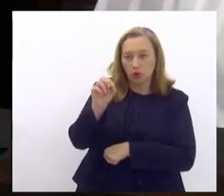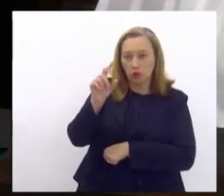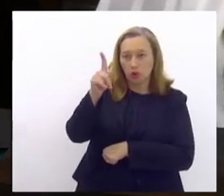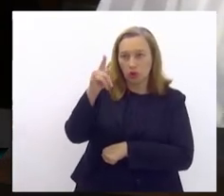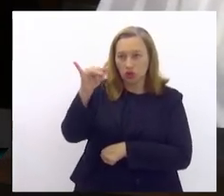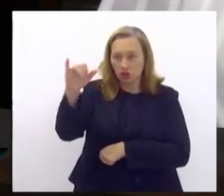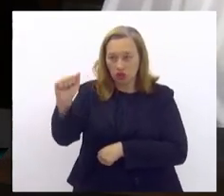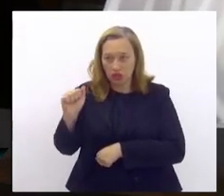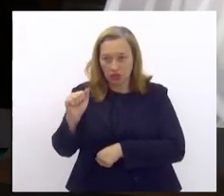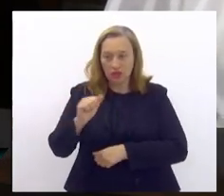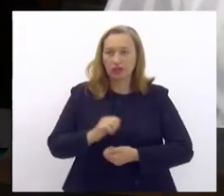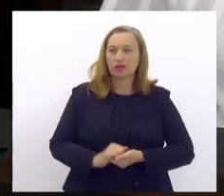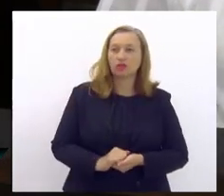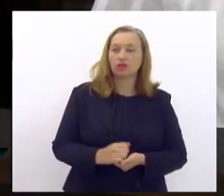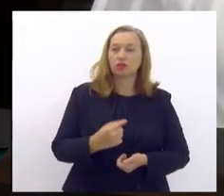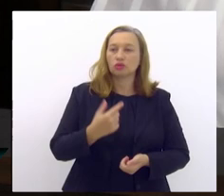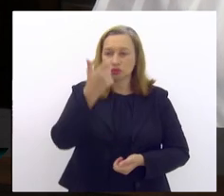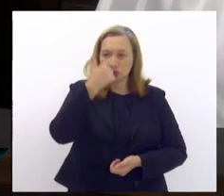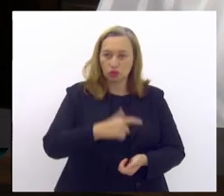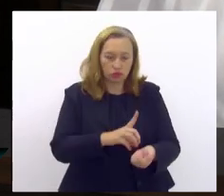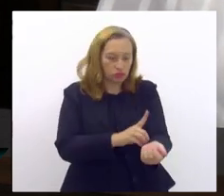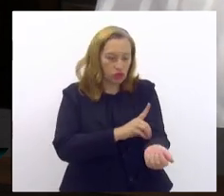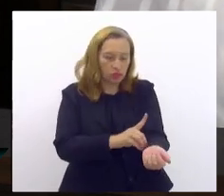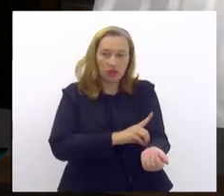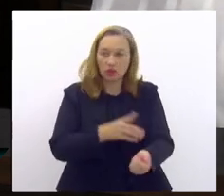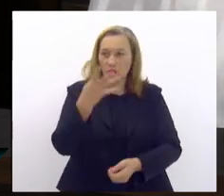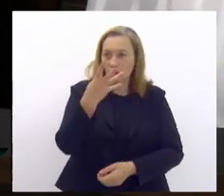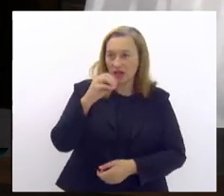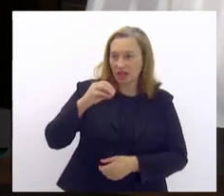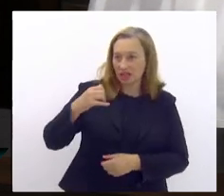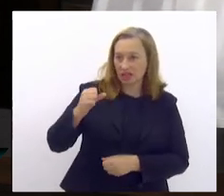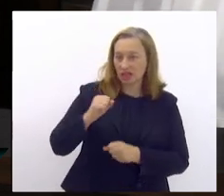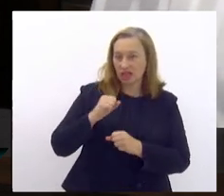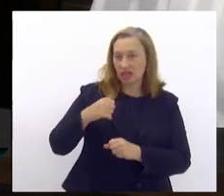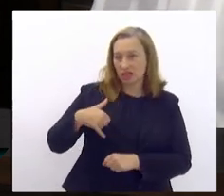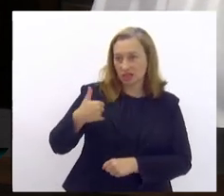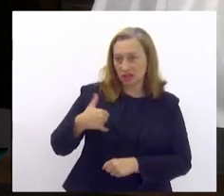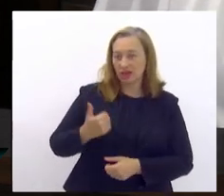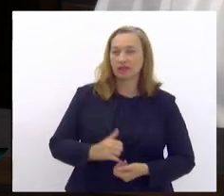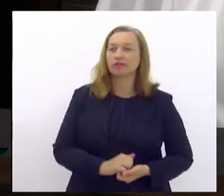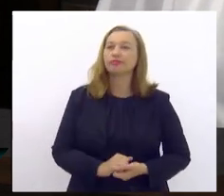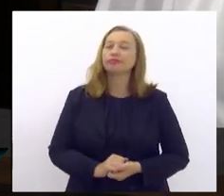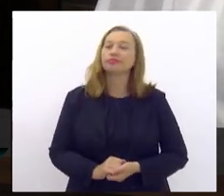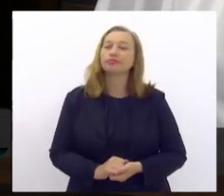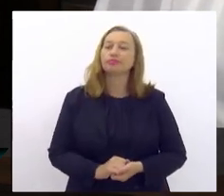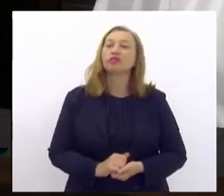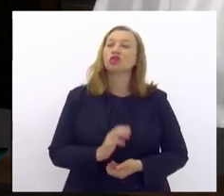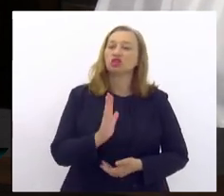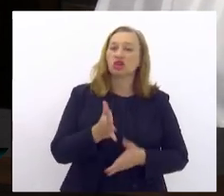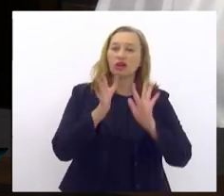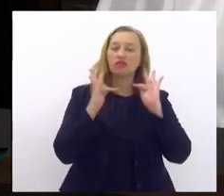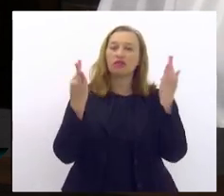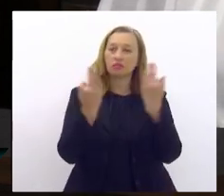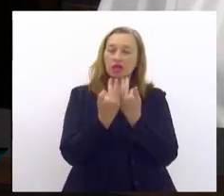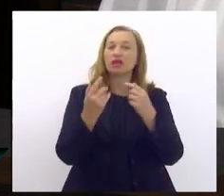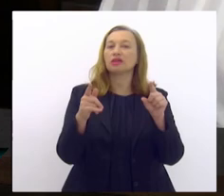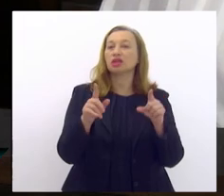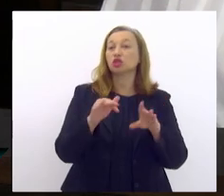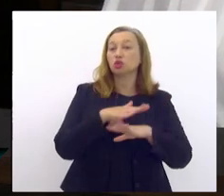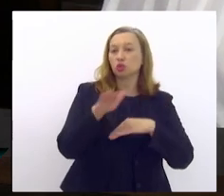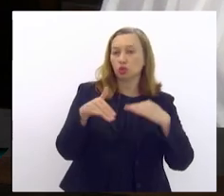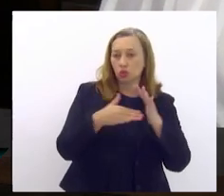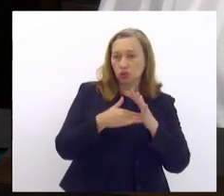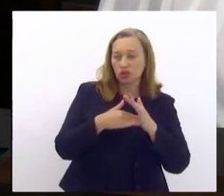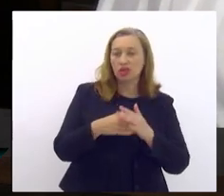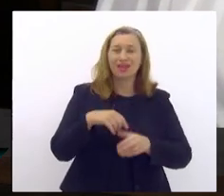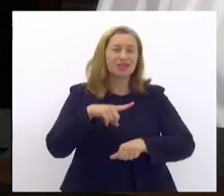Sou um diabético, de 40 anos de diabetes. Convivi com a família inteira de diabetes. E, para